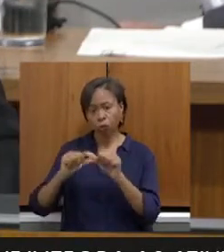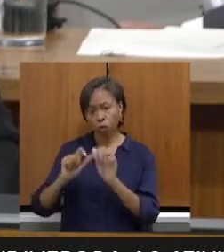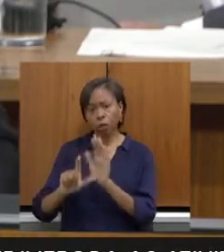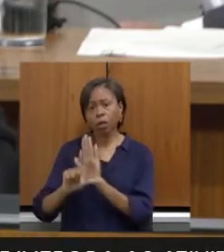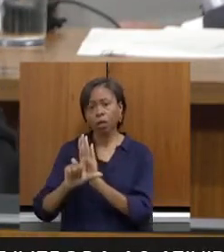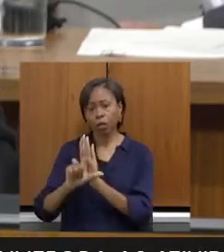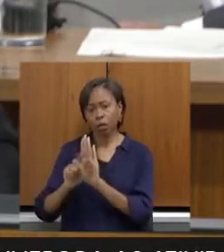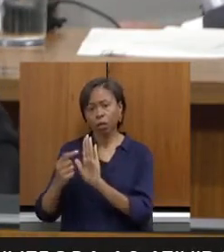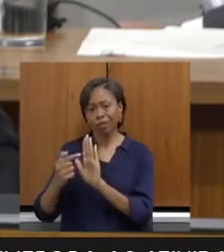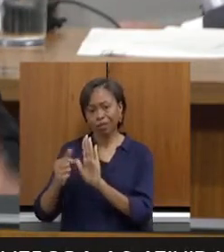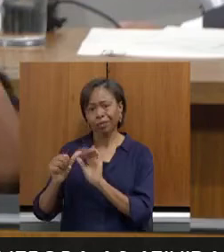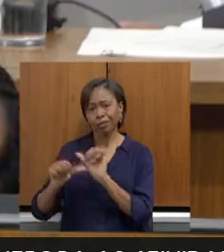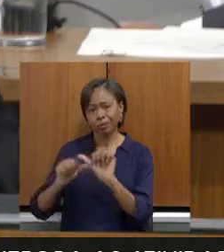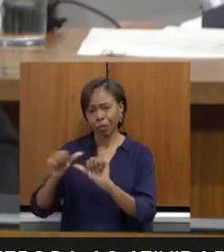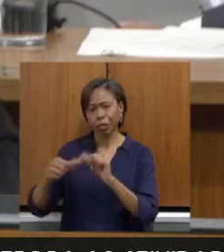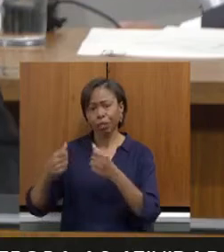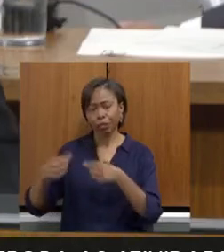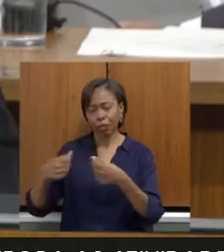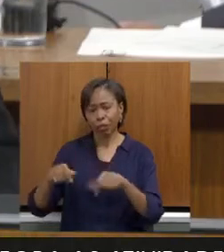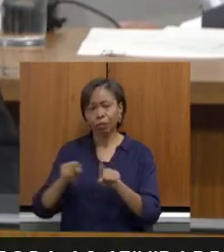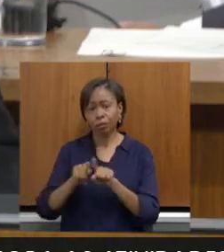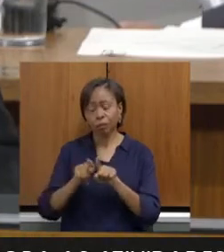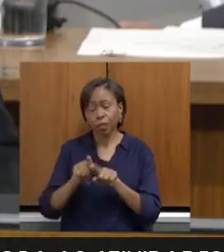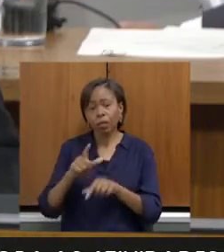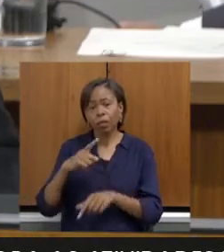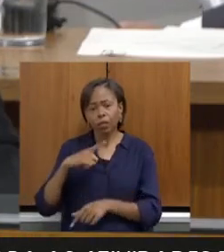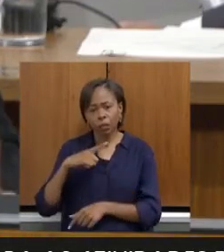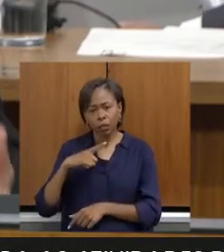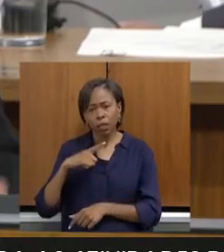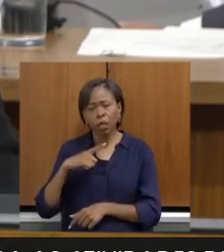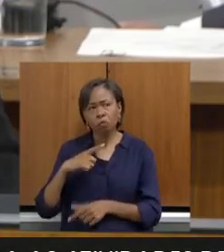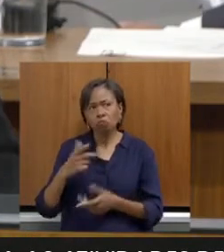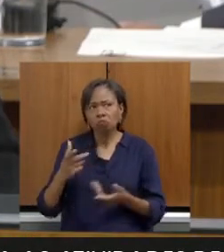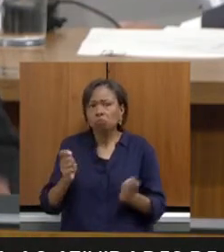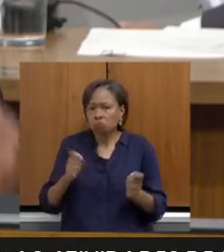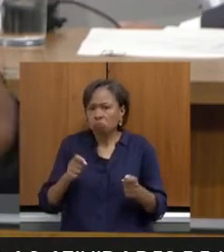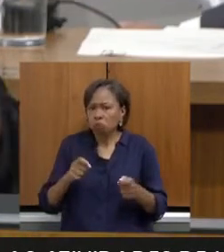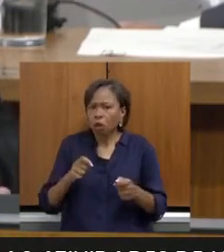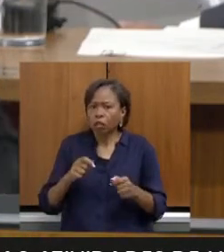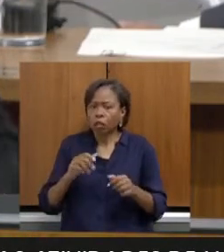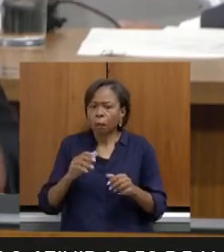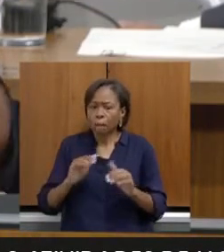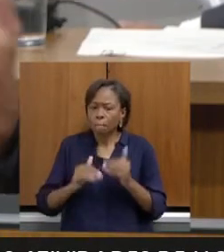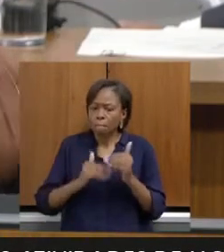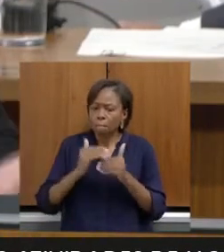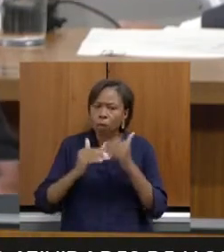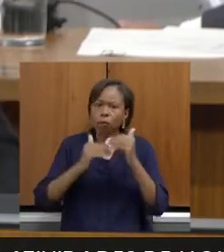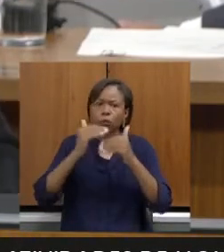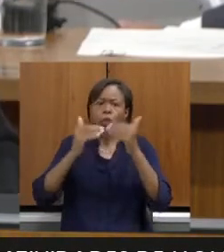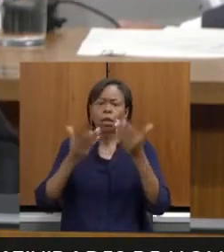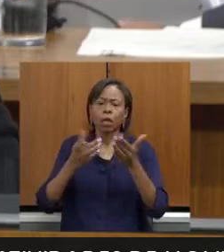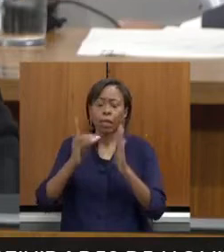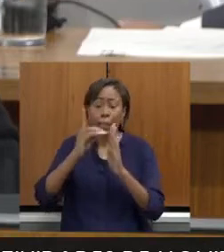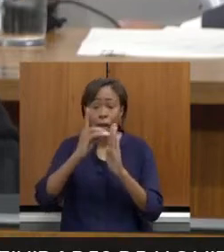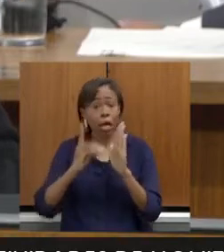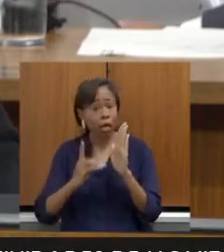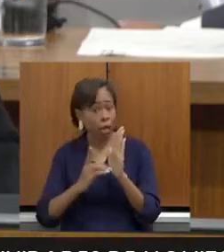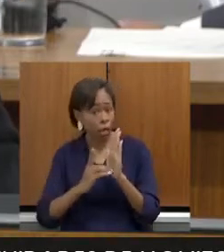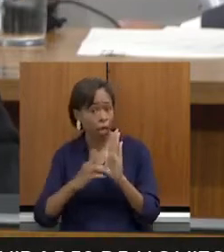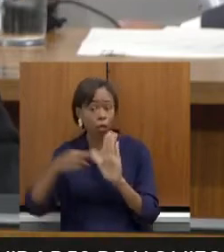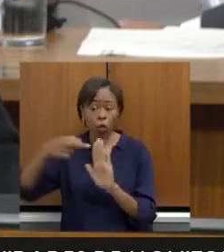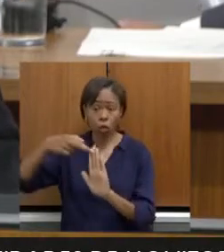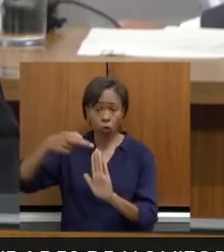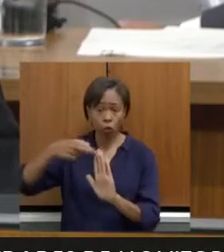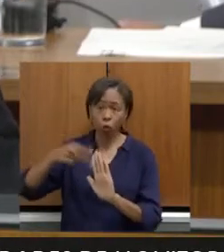lei. Lógico que há também possibilidade de melhoria em resolução, em decreto do